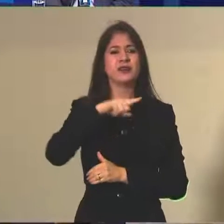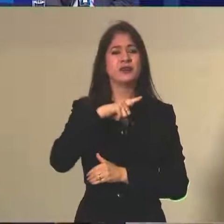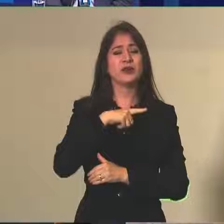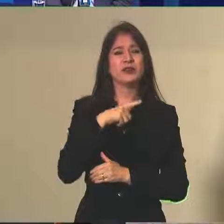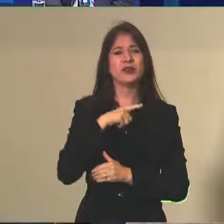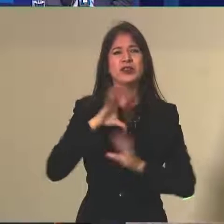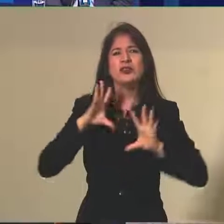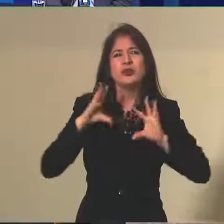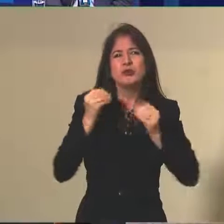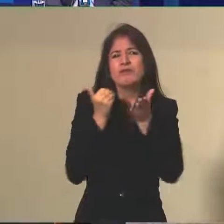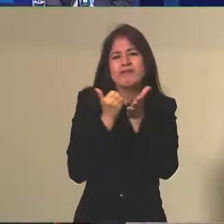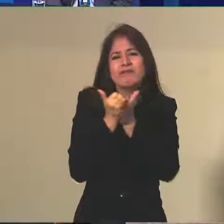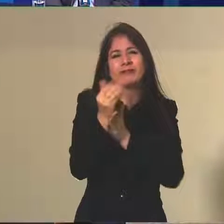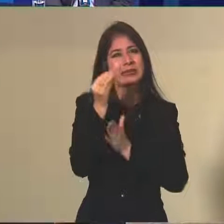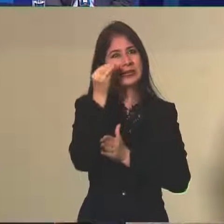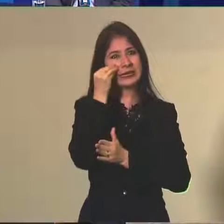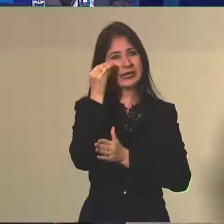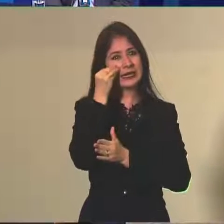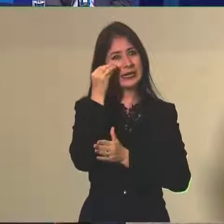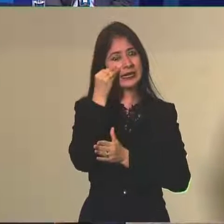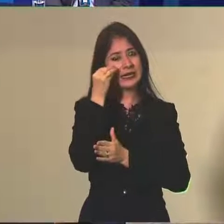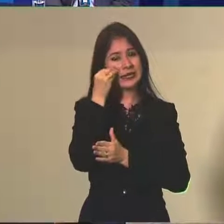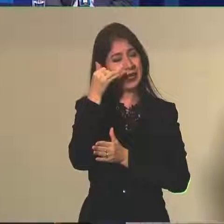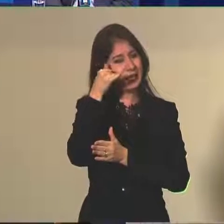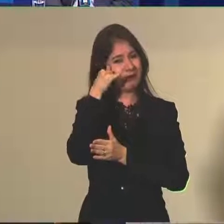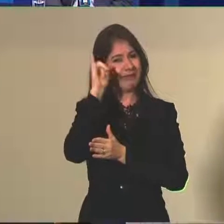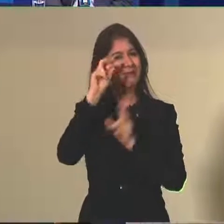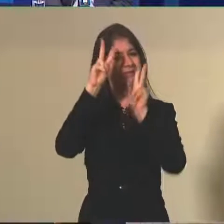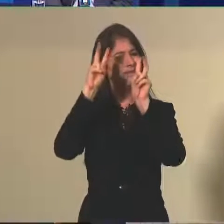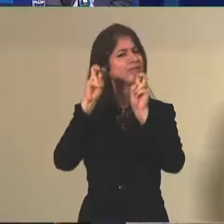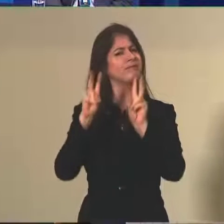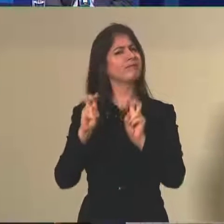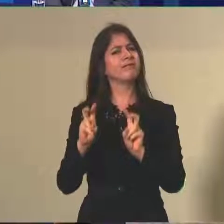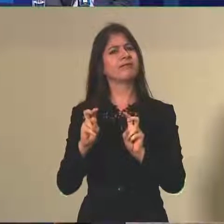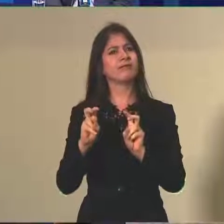enfim, iniciativas de tentar evitar determinados temas?